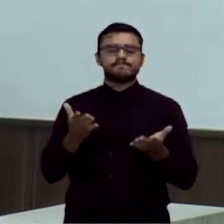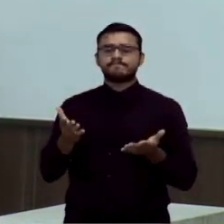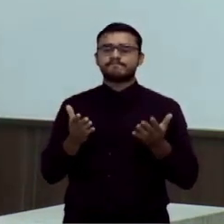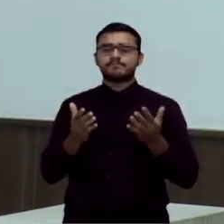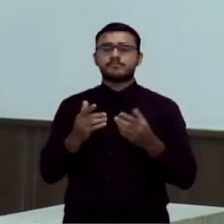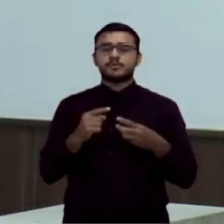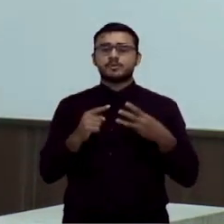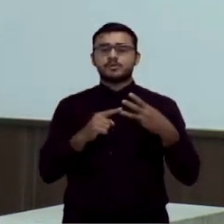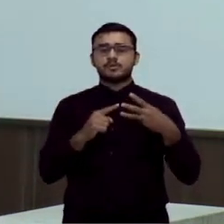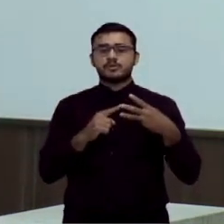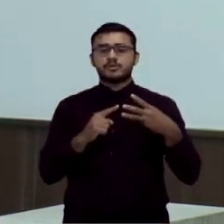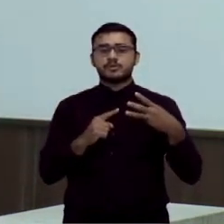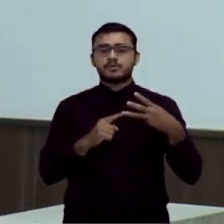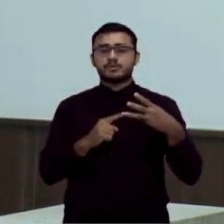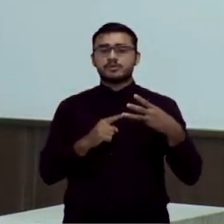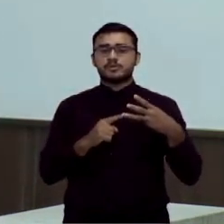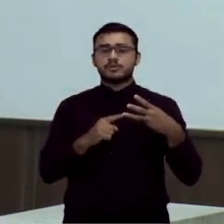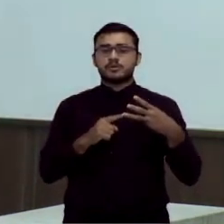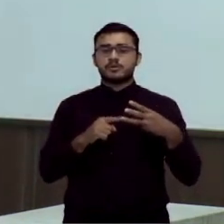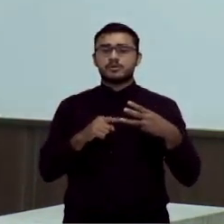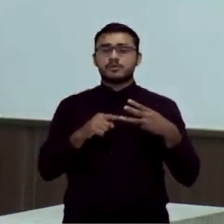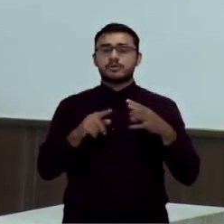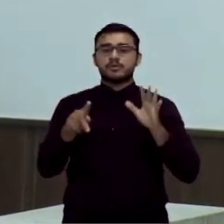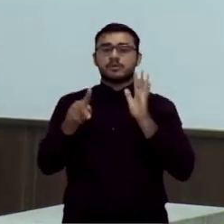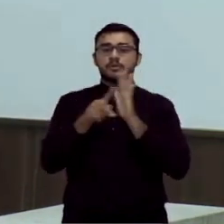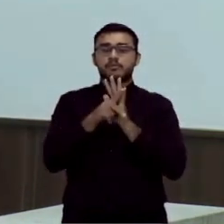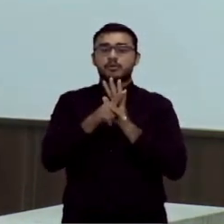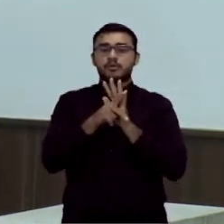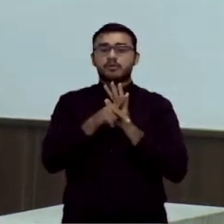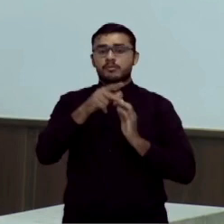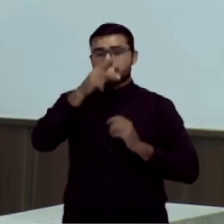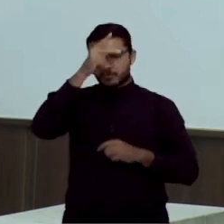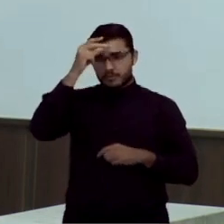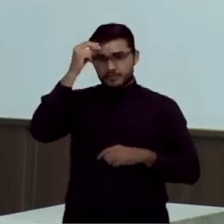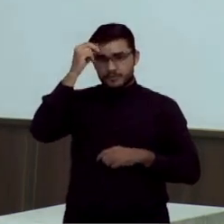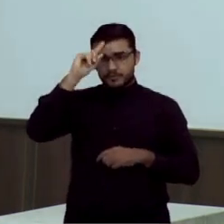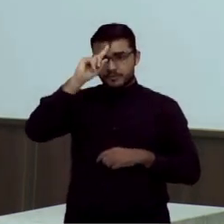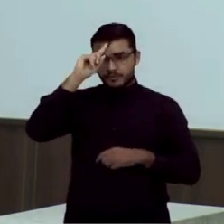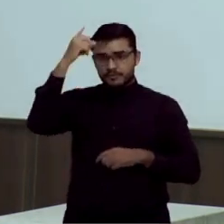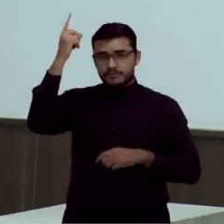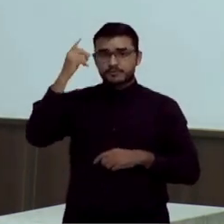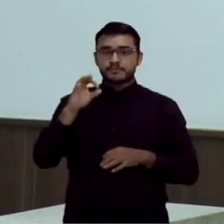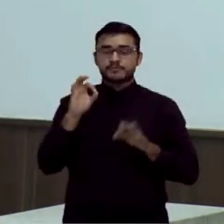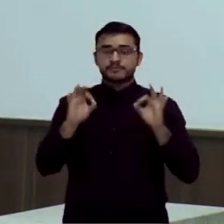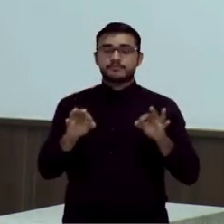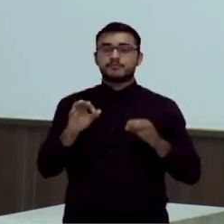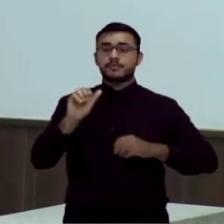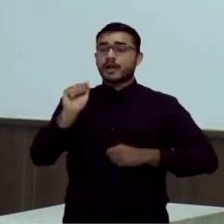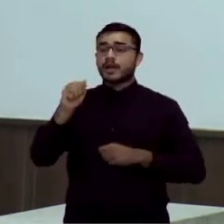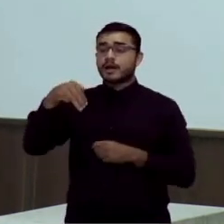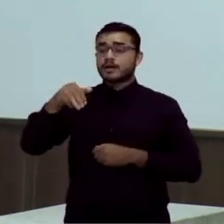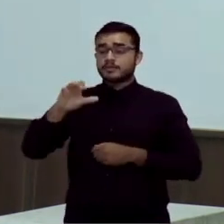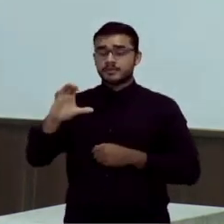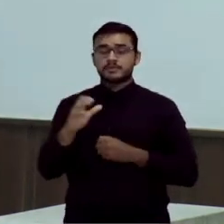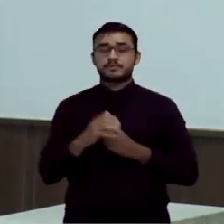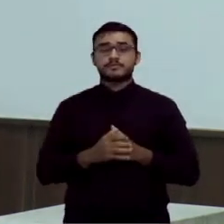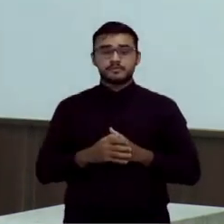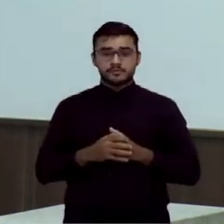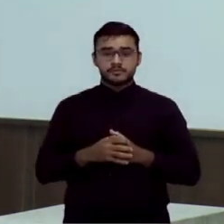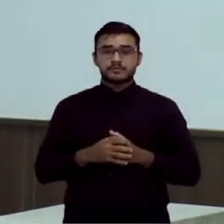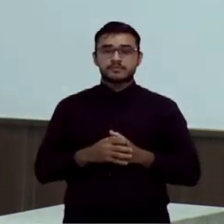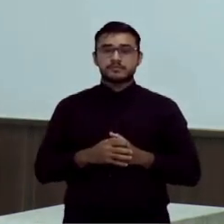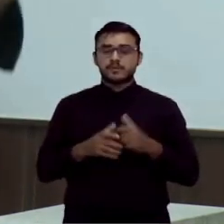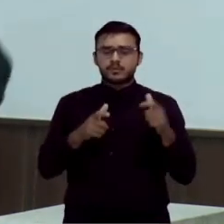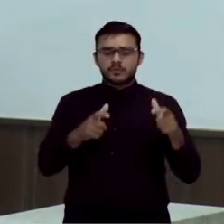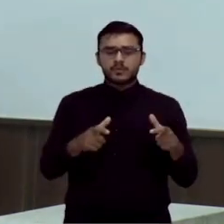atribuições do poder executivo. Lá da MC, que era botar um cone